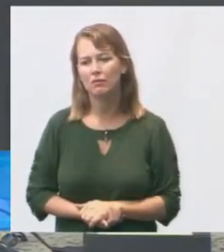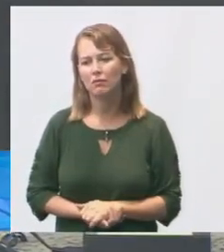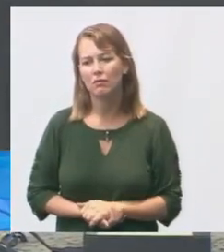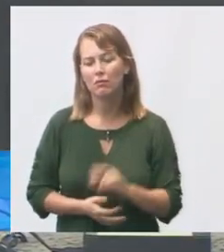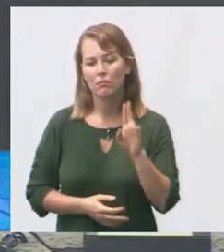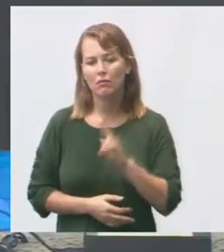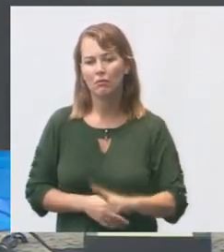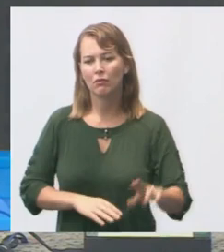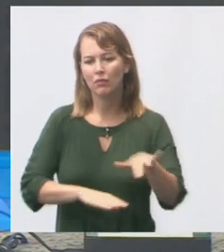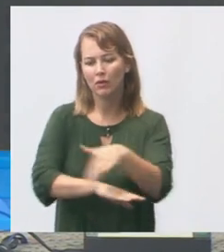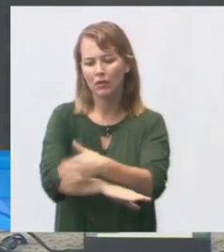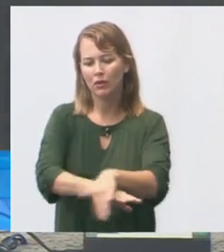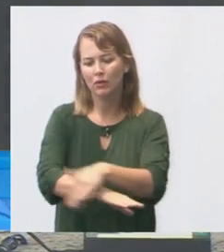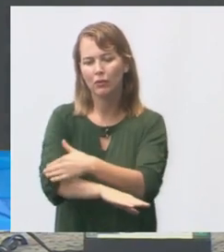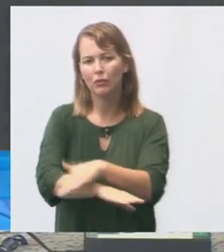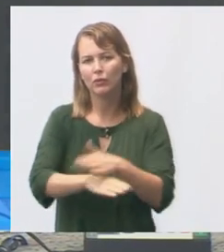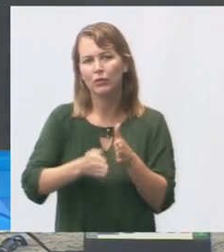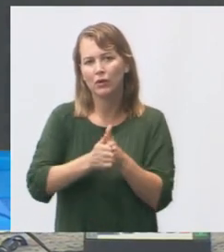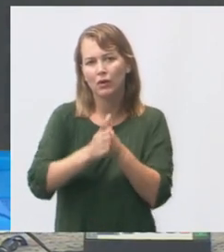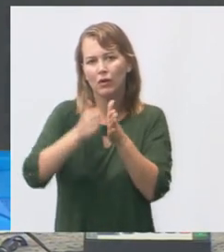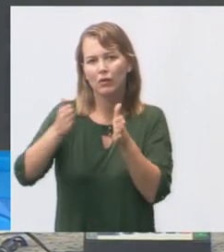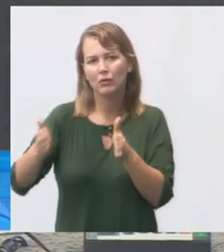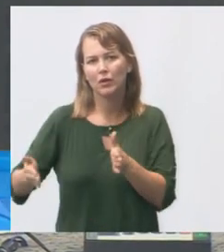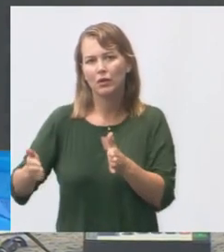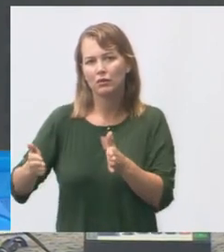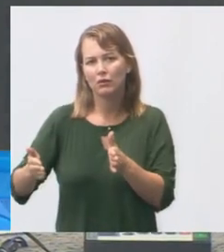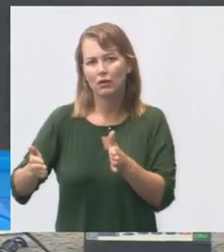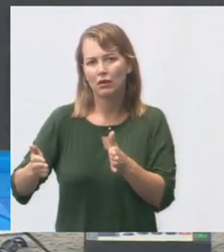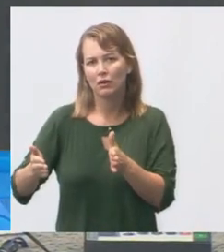uso da rua com prolongamento de calçadas